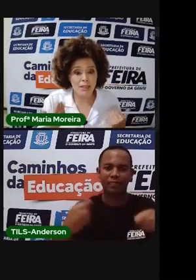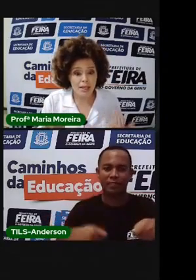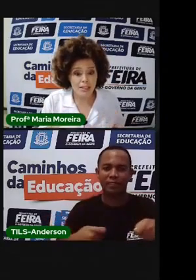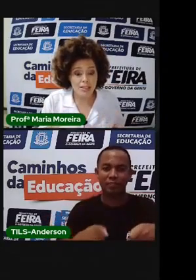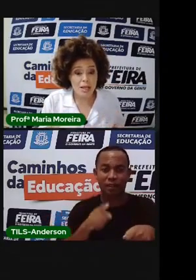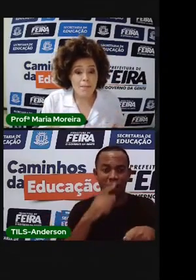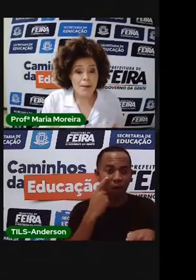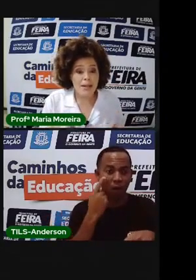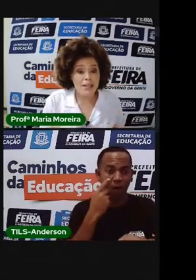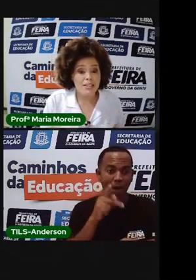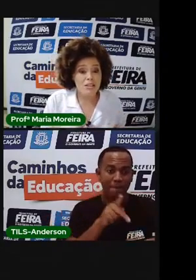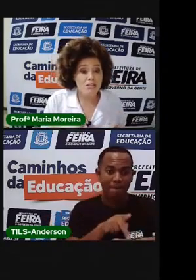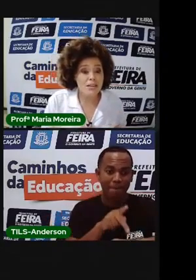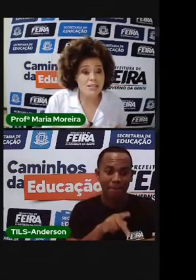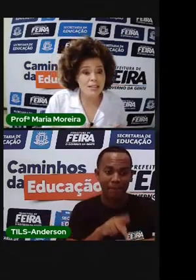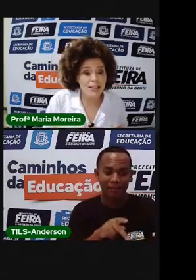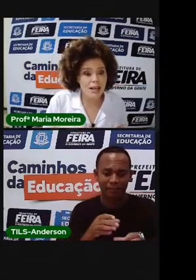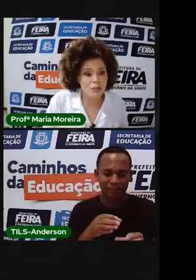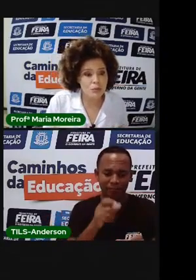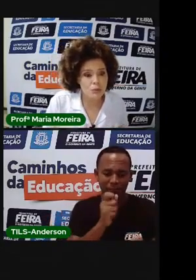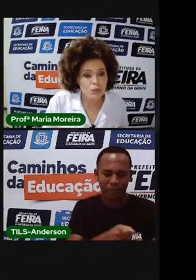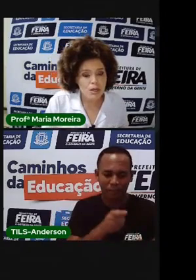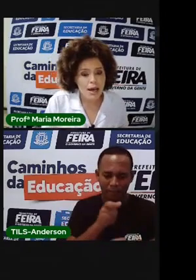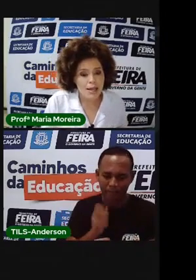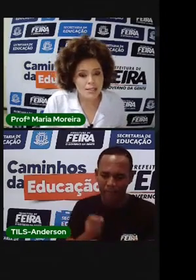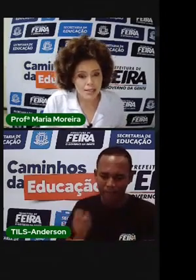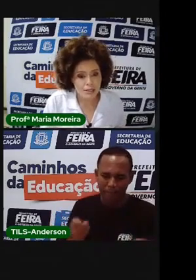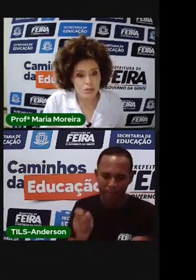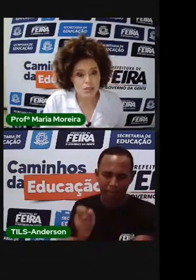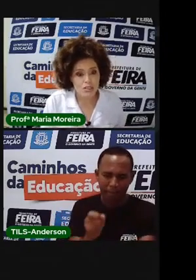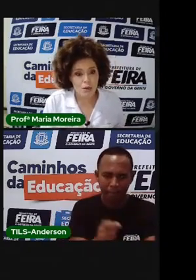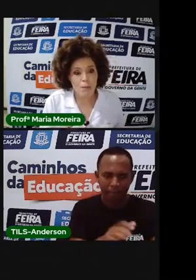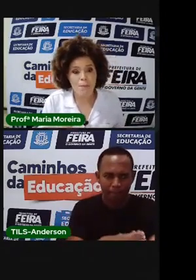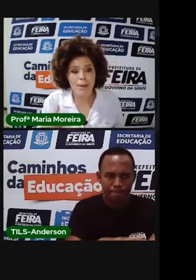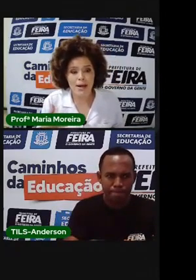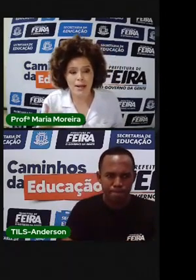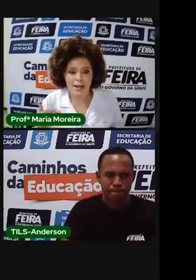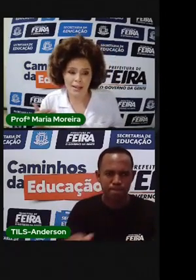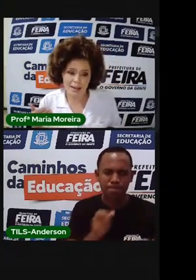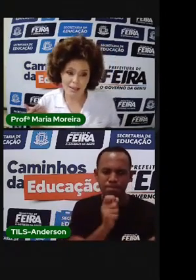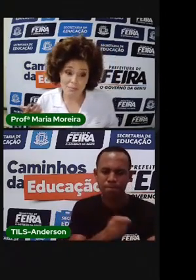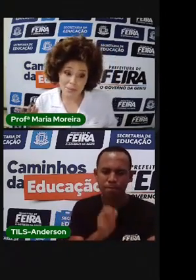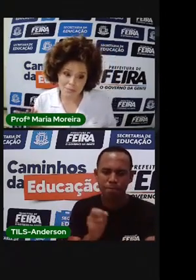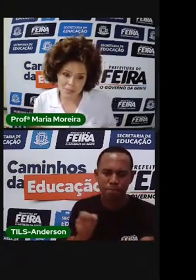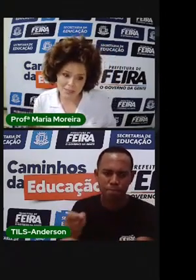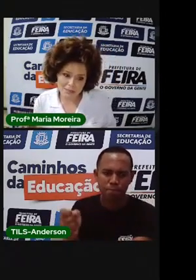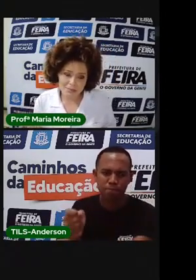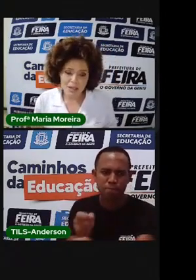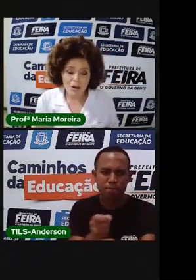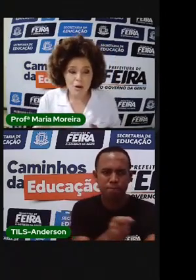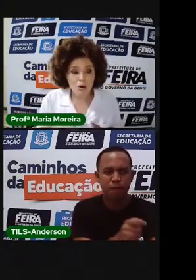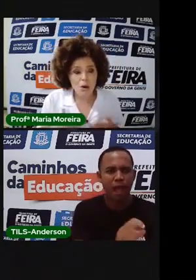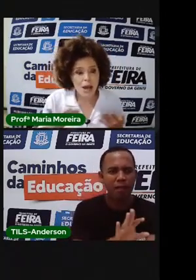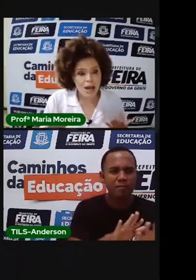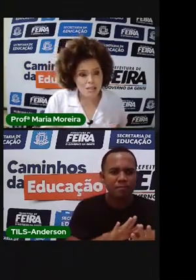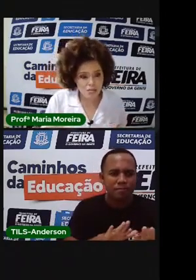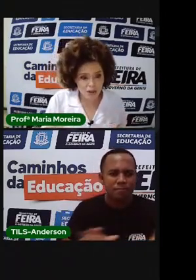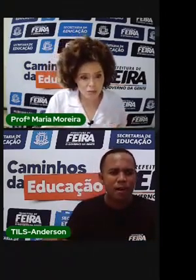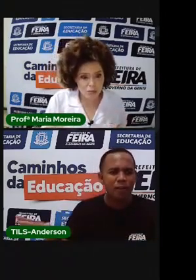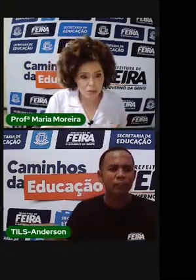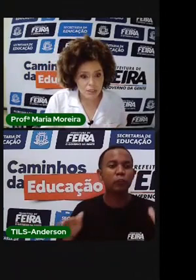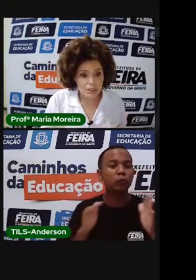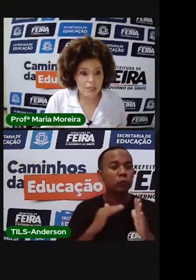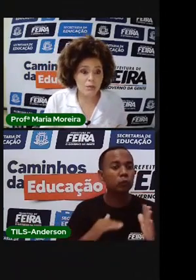pavimentadas para que seja facilitado o acesso, seja com paraleléptido ou